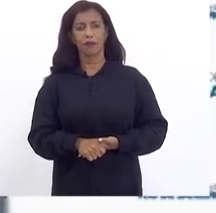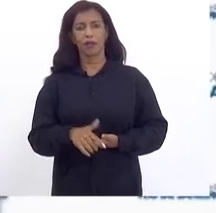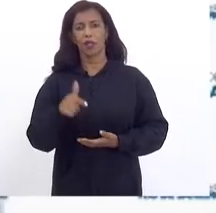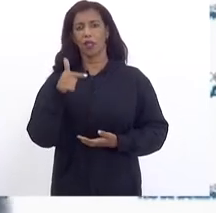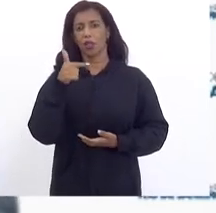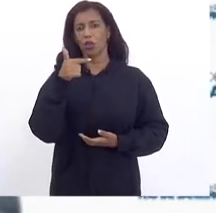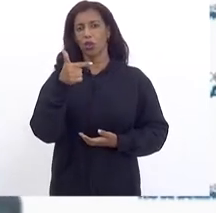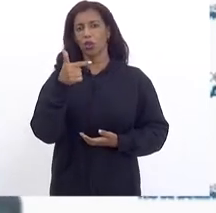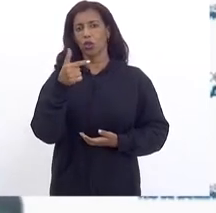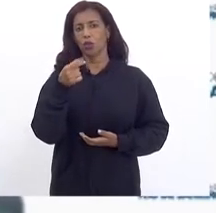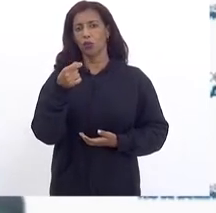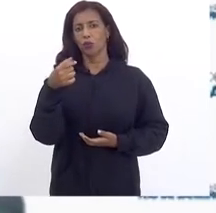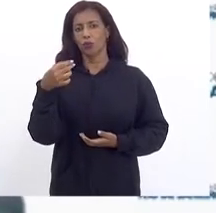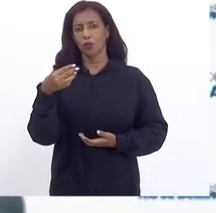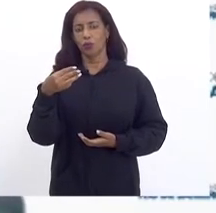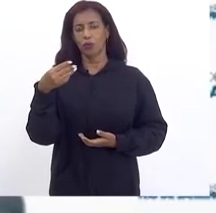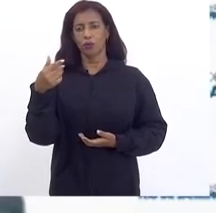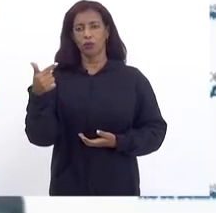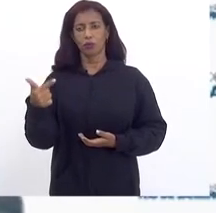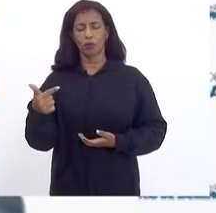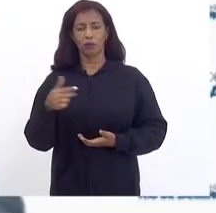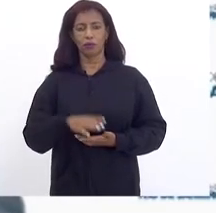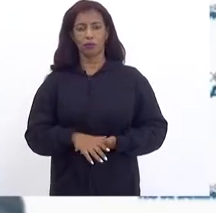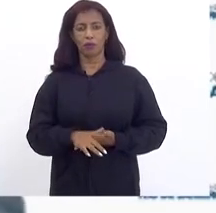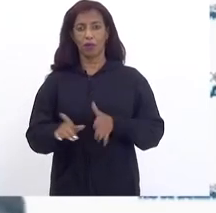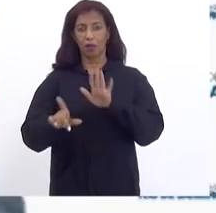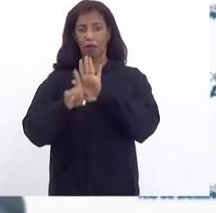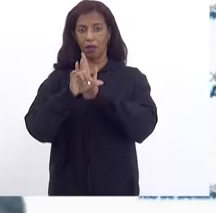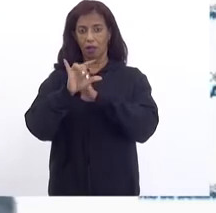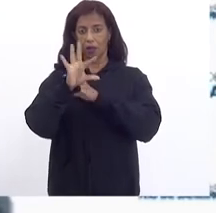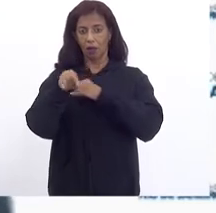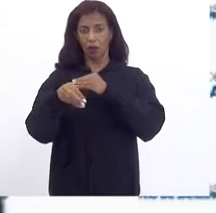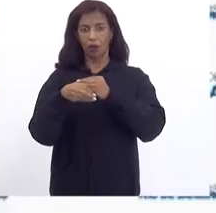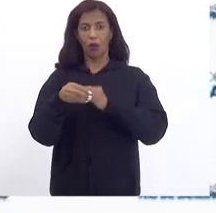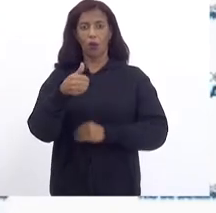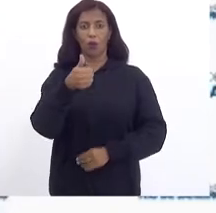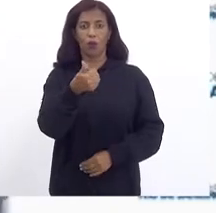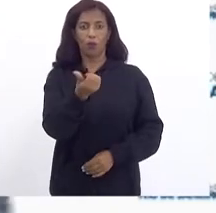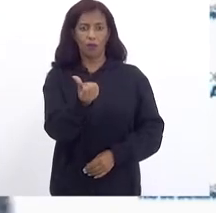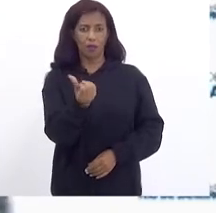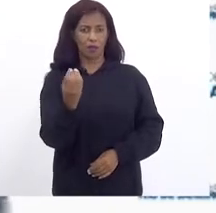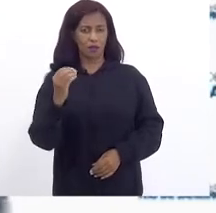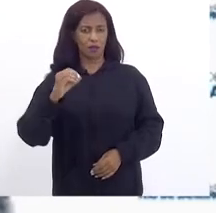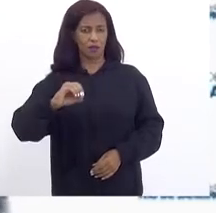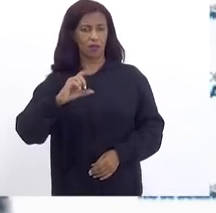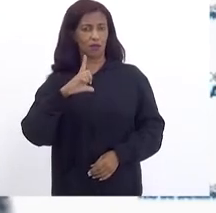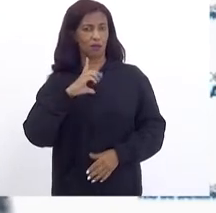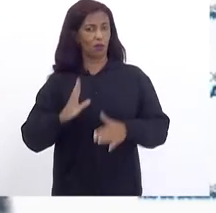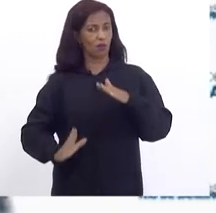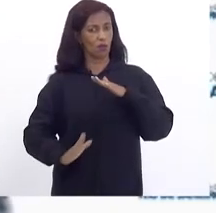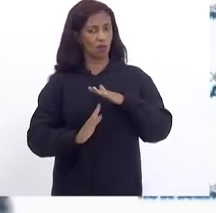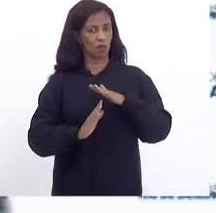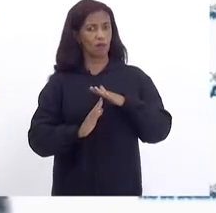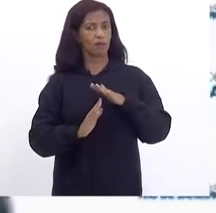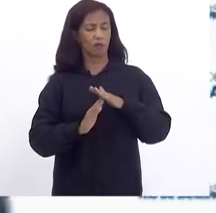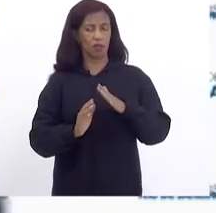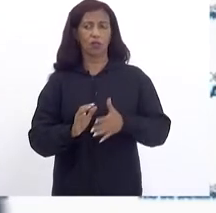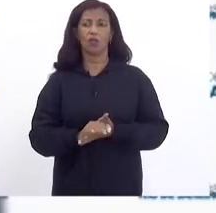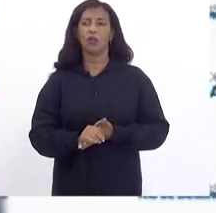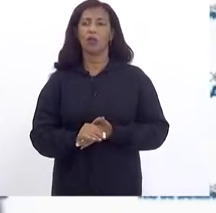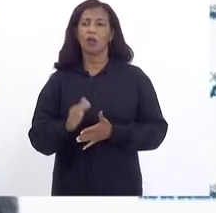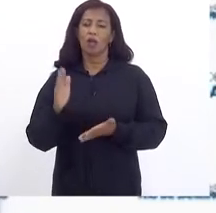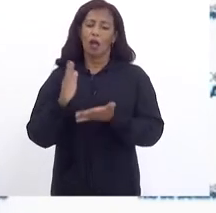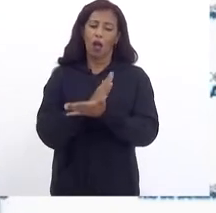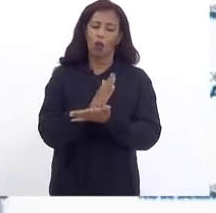2032 A lei complementar O meia zero Estabeleceu um limite Tem Alguns incentivos Que acabam Em